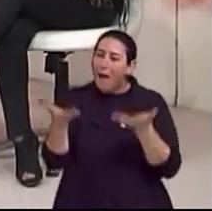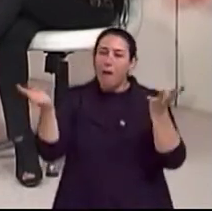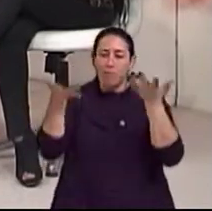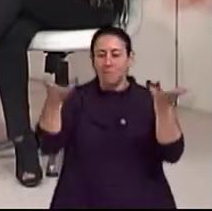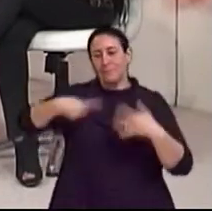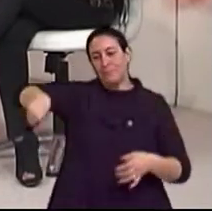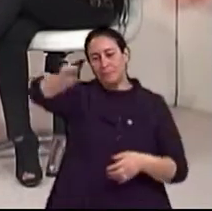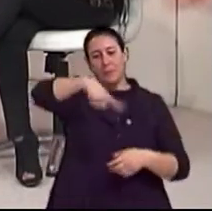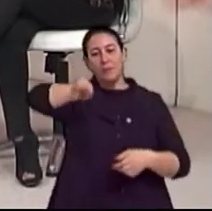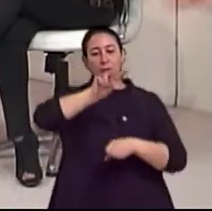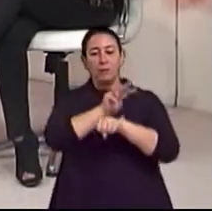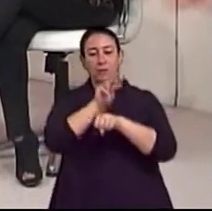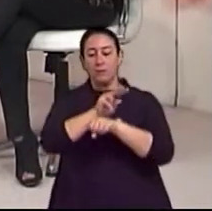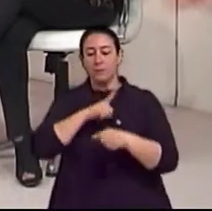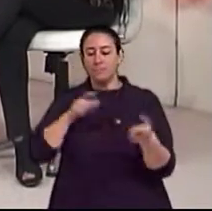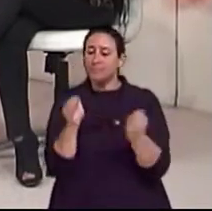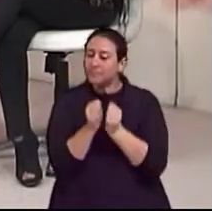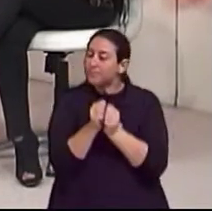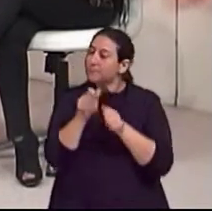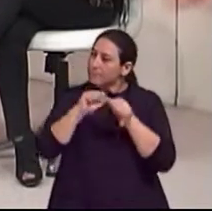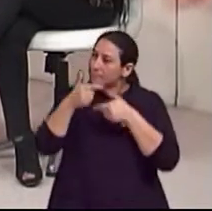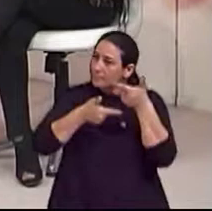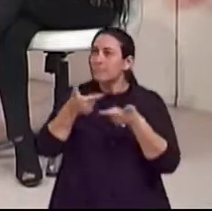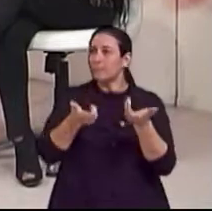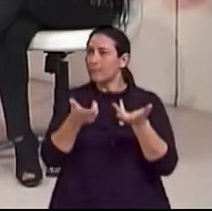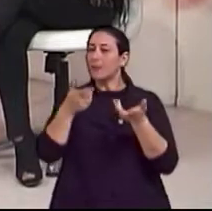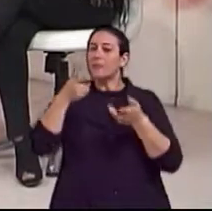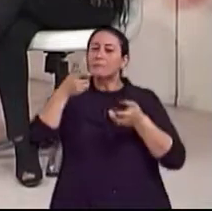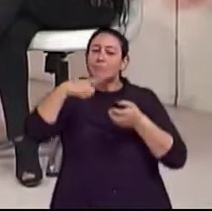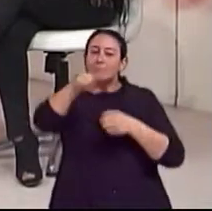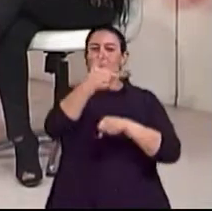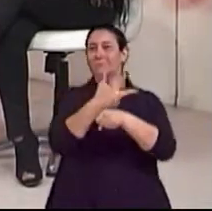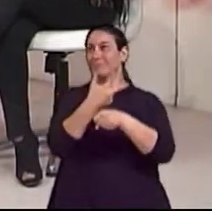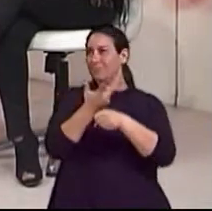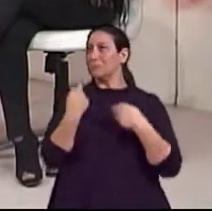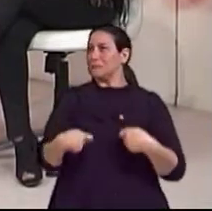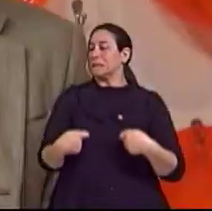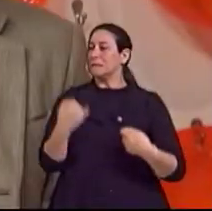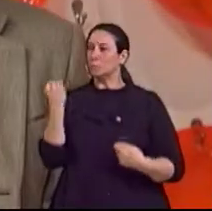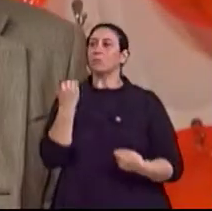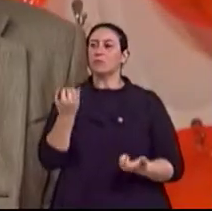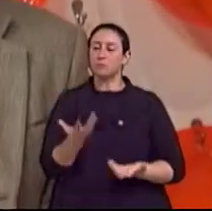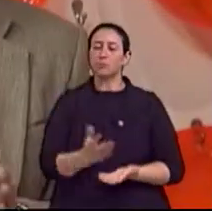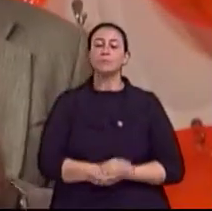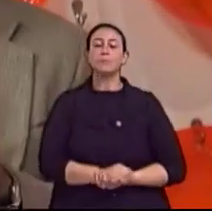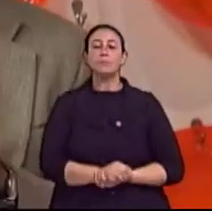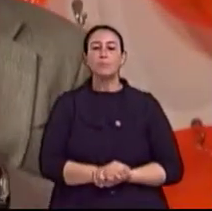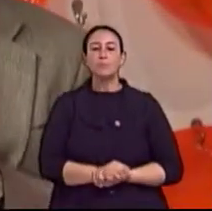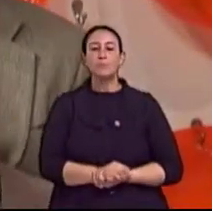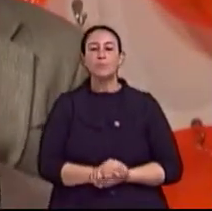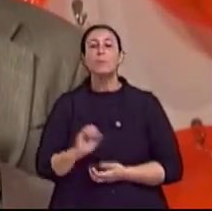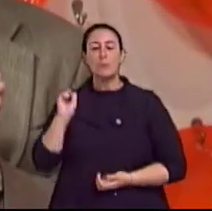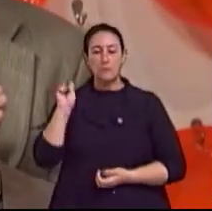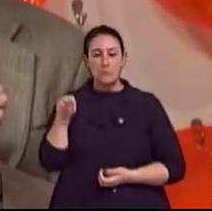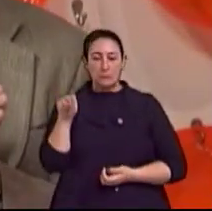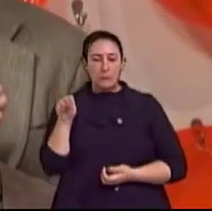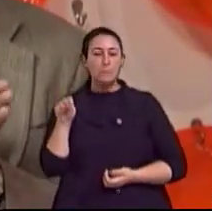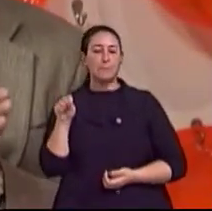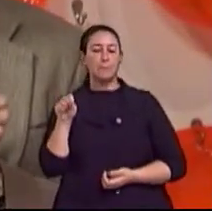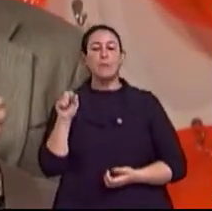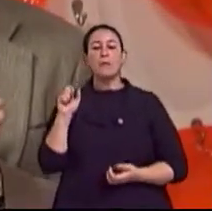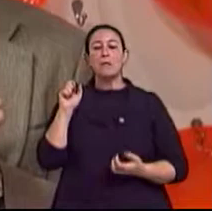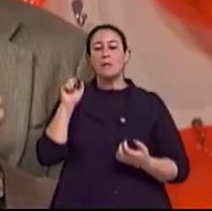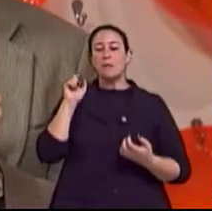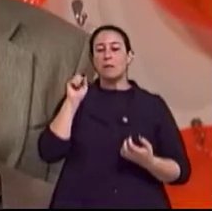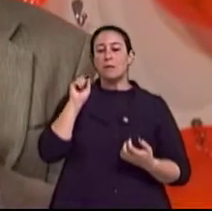esse grupo de profissionais para atuarem com os idosos. Importante, né? Perfeito. Então, seja o cuidador familiar